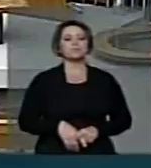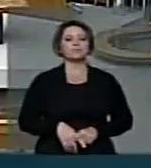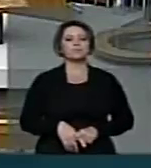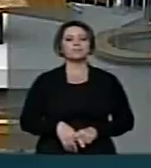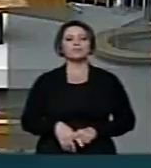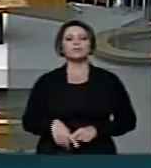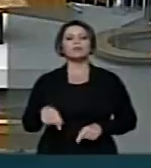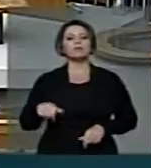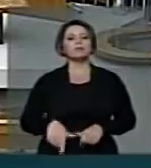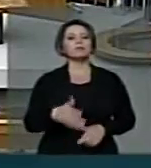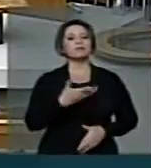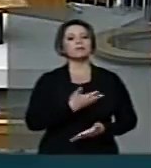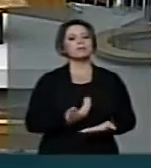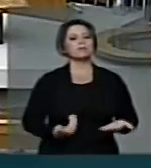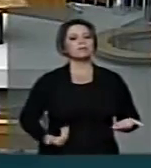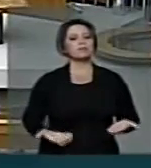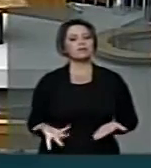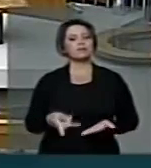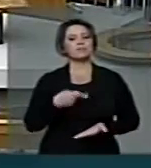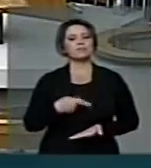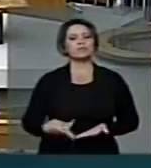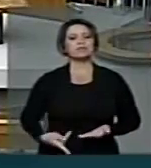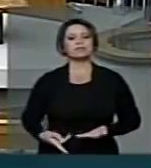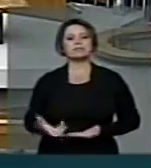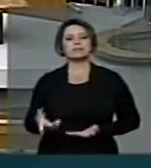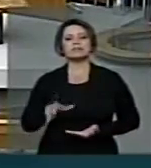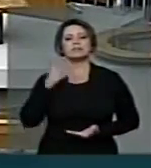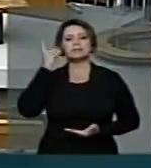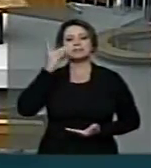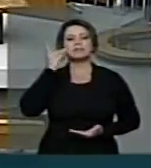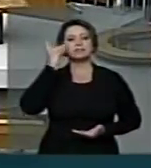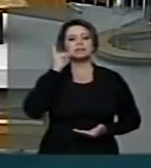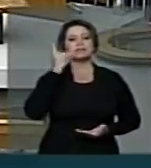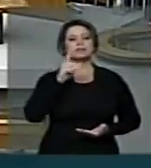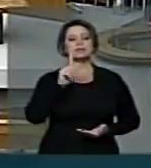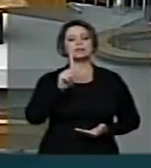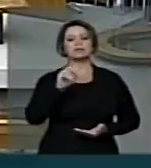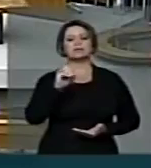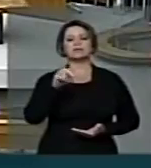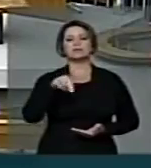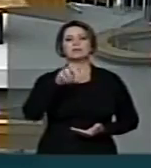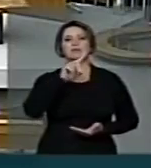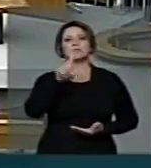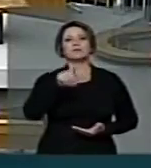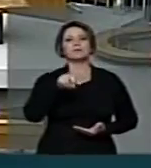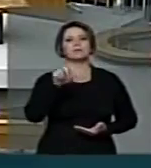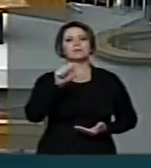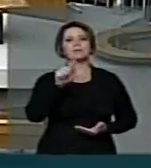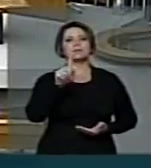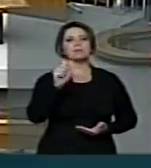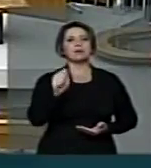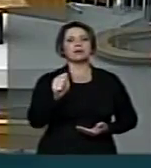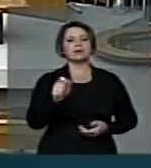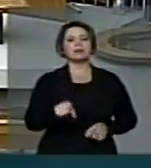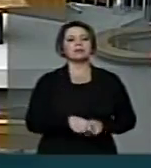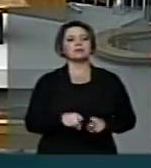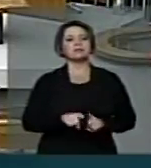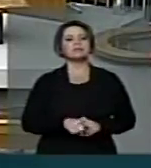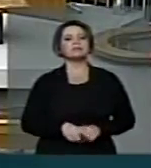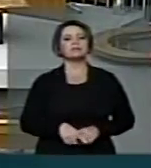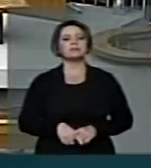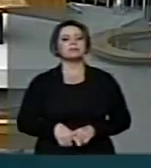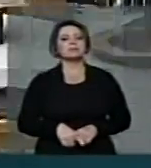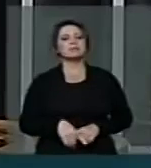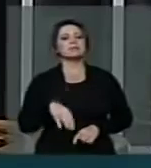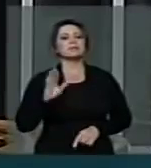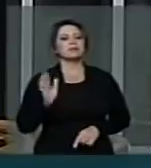O que ora preside essa sessão, um dos membros da mesa, deputado Gonzaga Patriota, a vossa excelência dispõe de um minuto. O deputado Marçal Filho, que